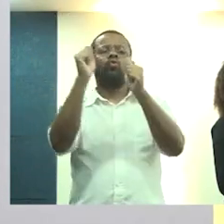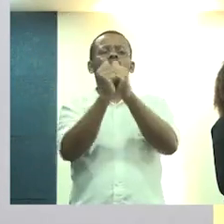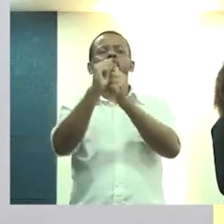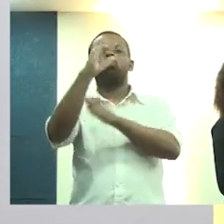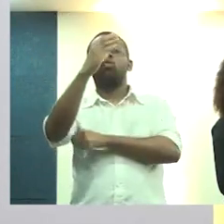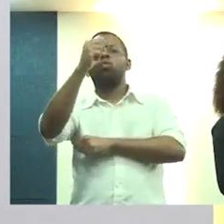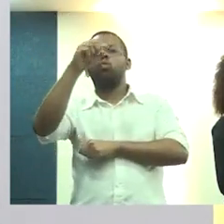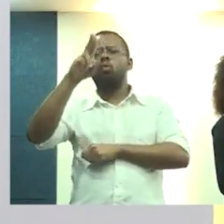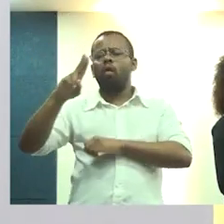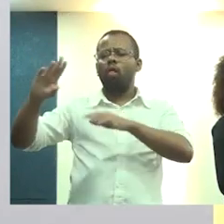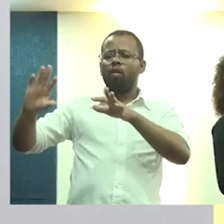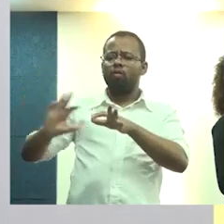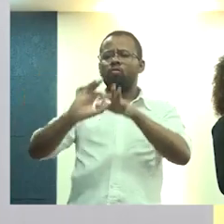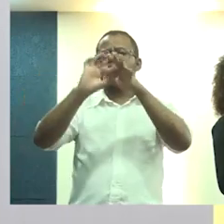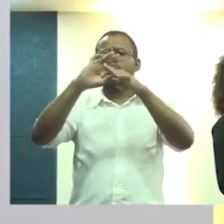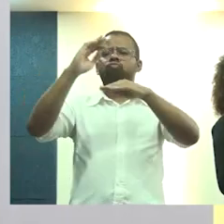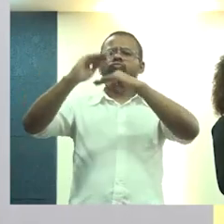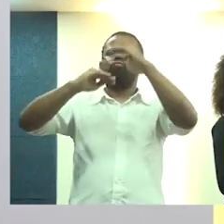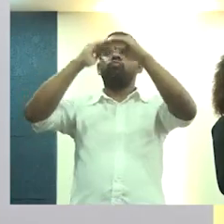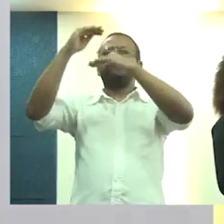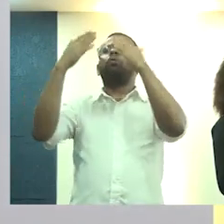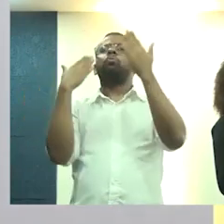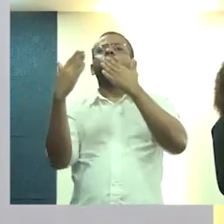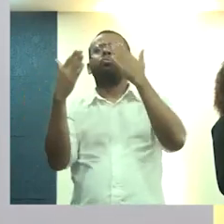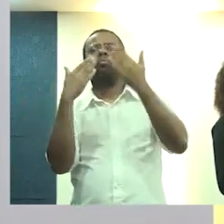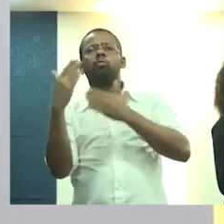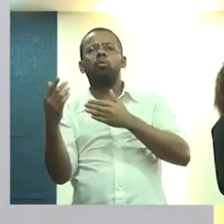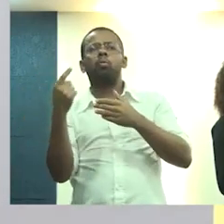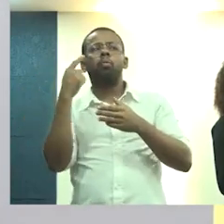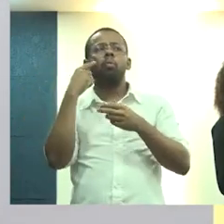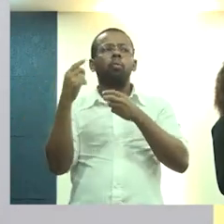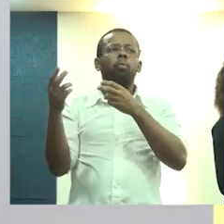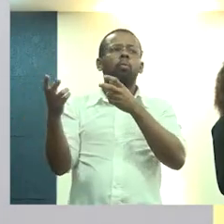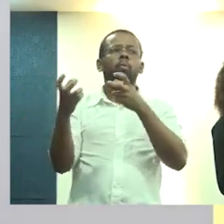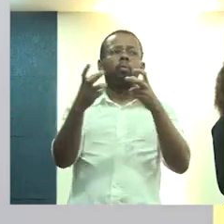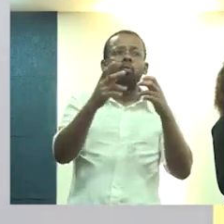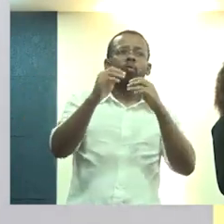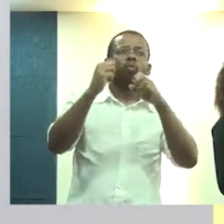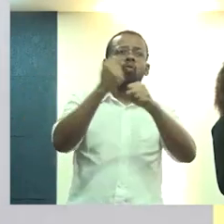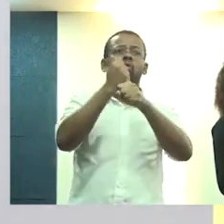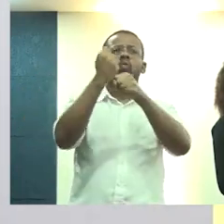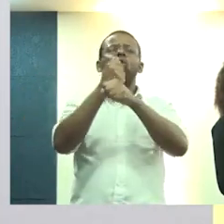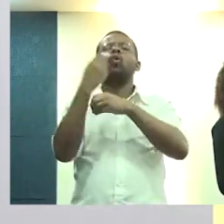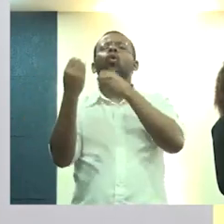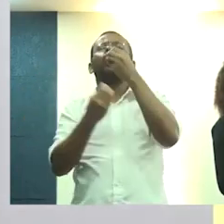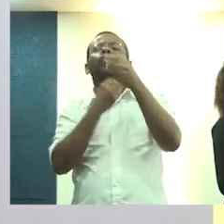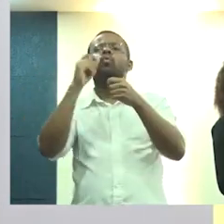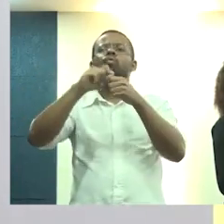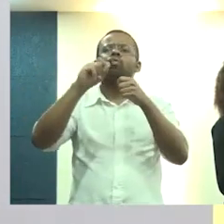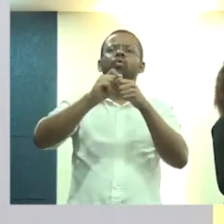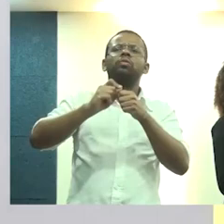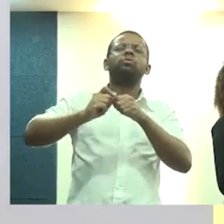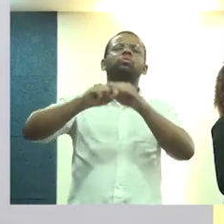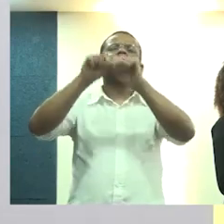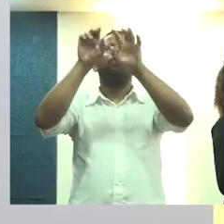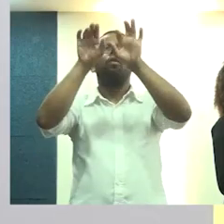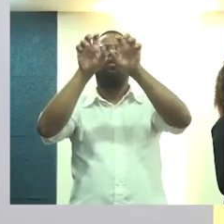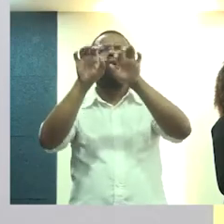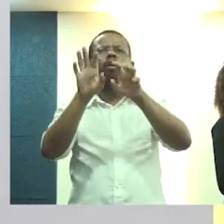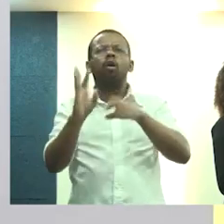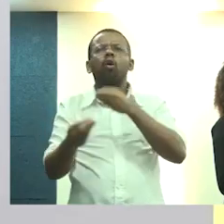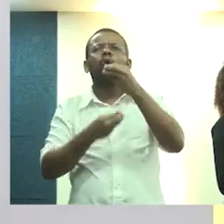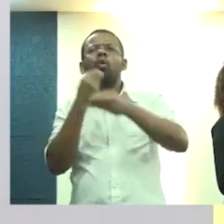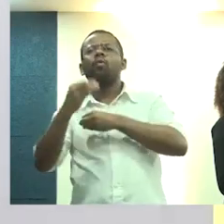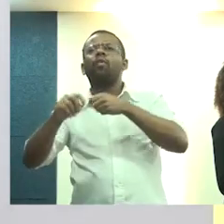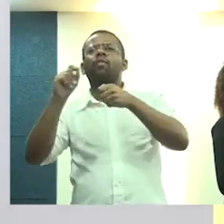CAL, com o CONFIA, para a gente exatamente avançar na discussão do acompanhamento dessas obras, como é que a gente faz isso de forma digital, que